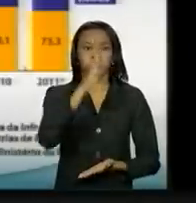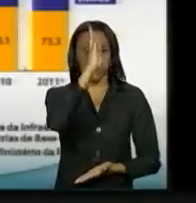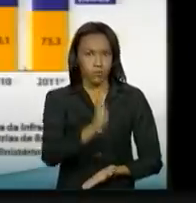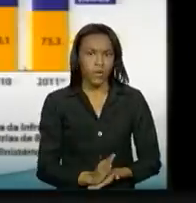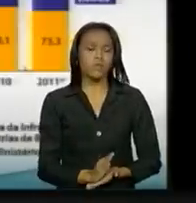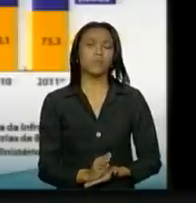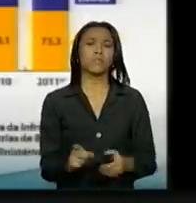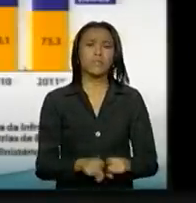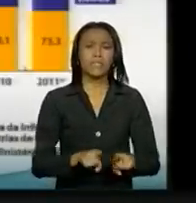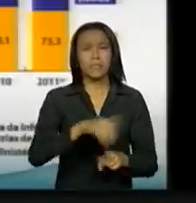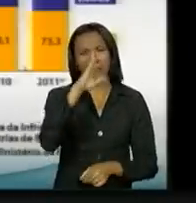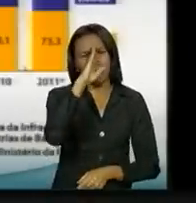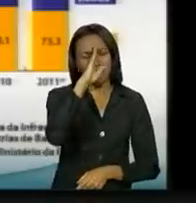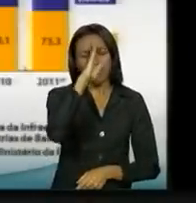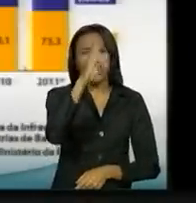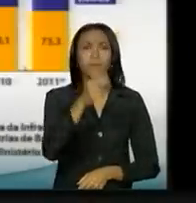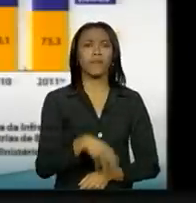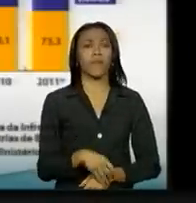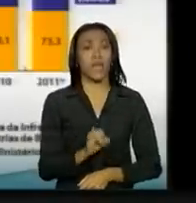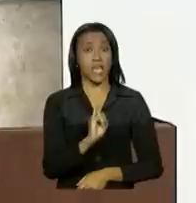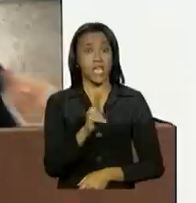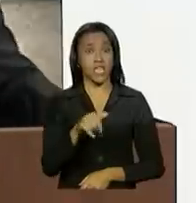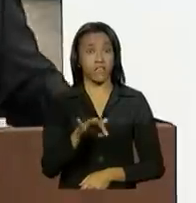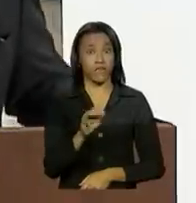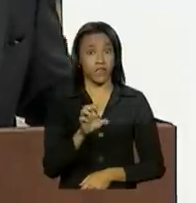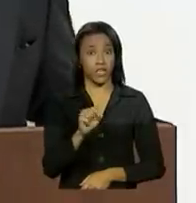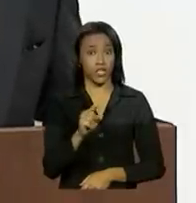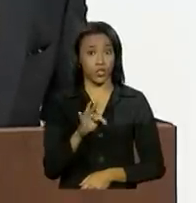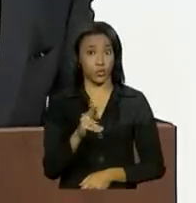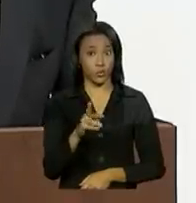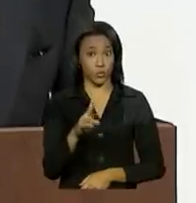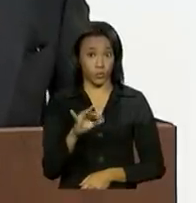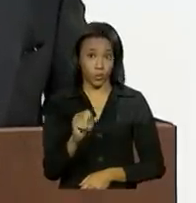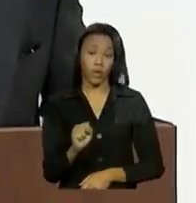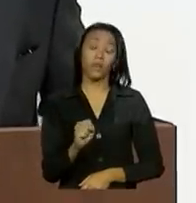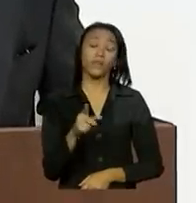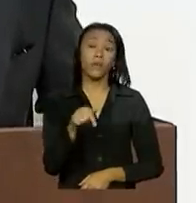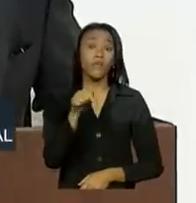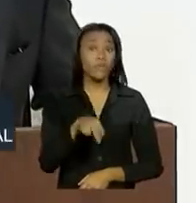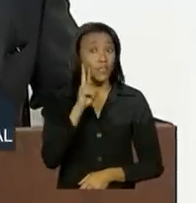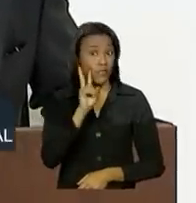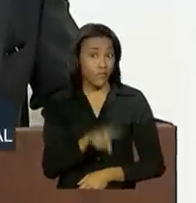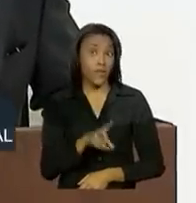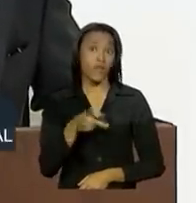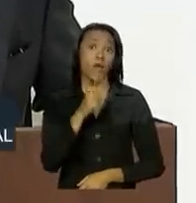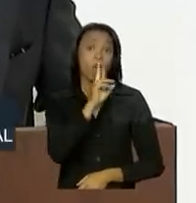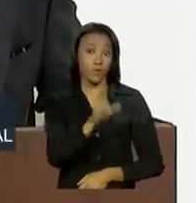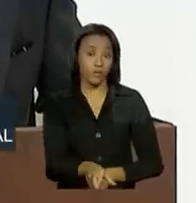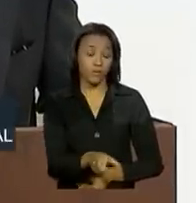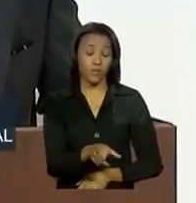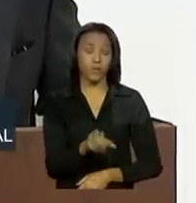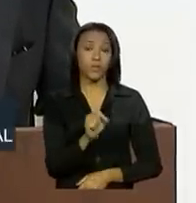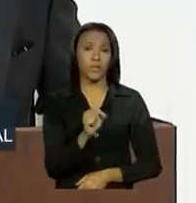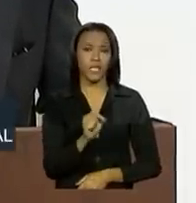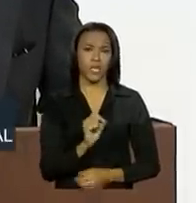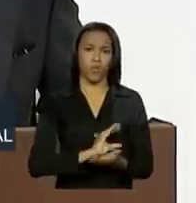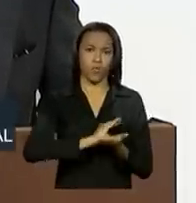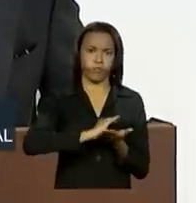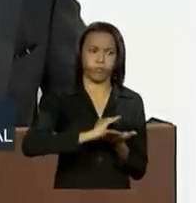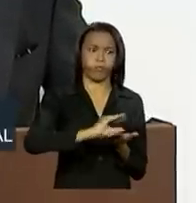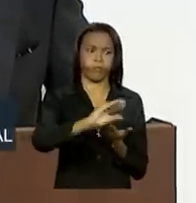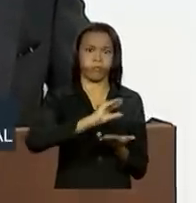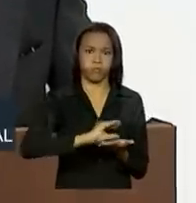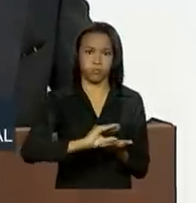investimentos em infraestrutura. Então, ali é o resultado dos investimentos em